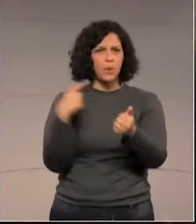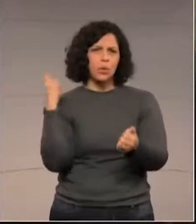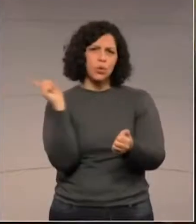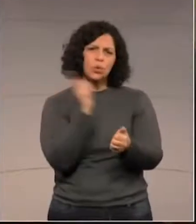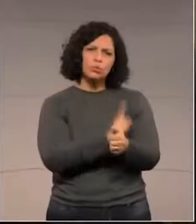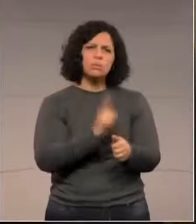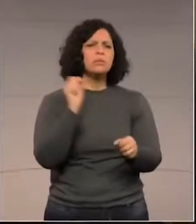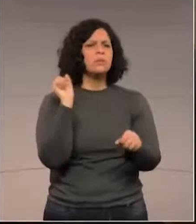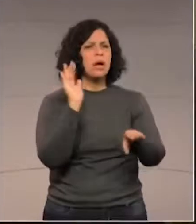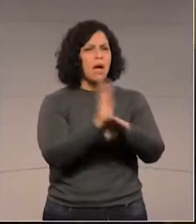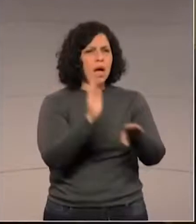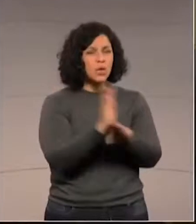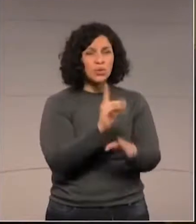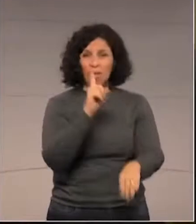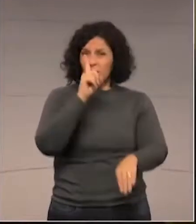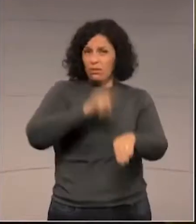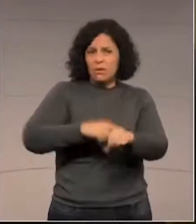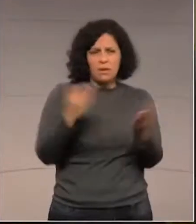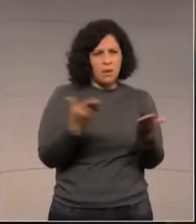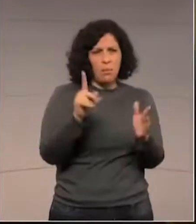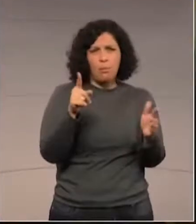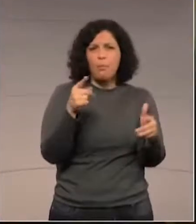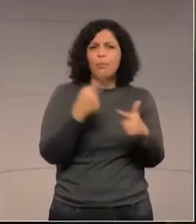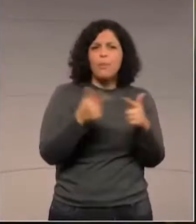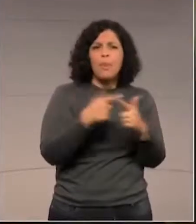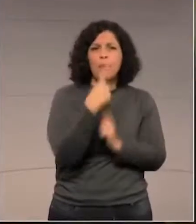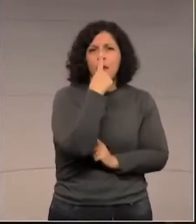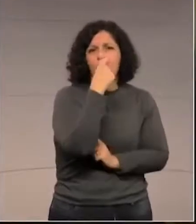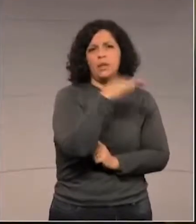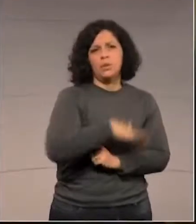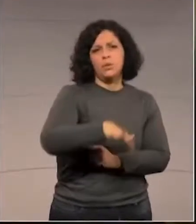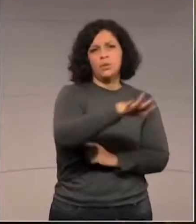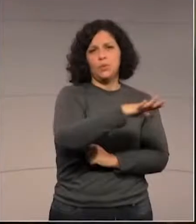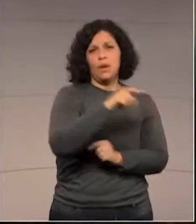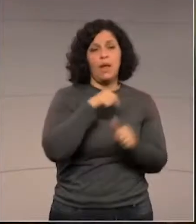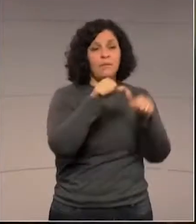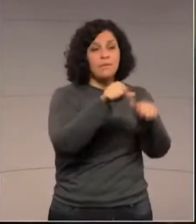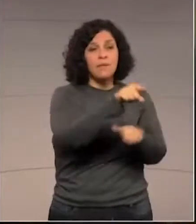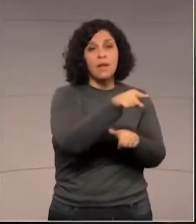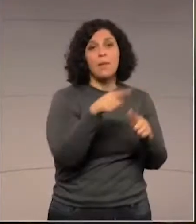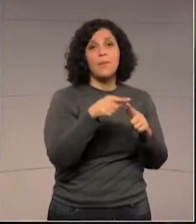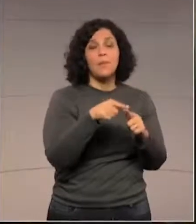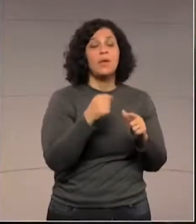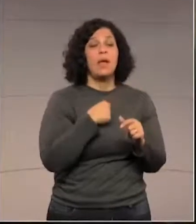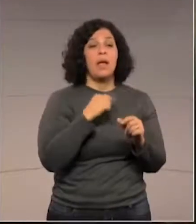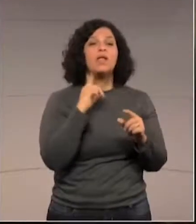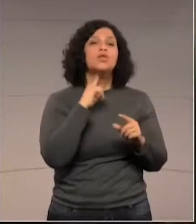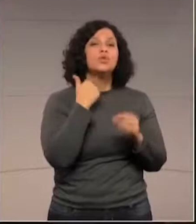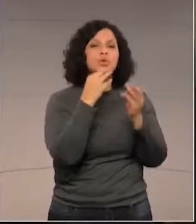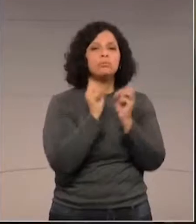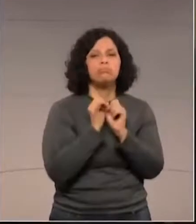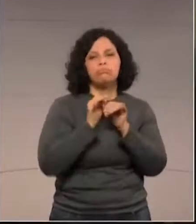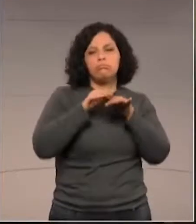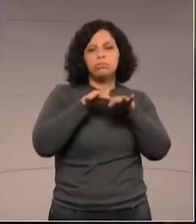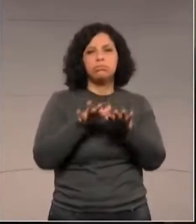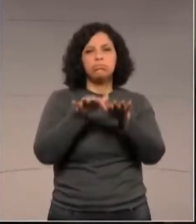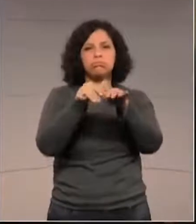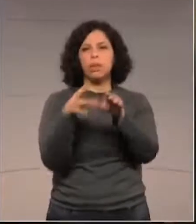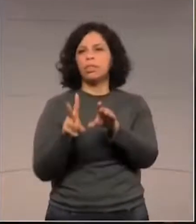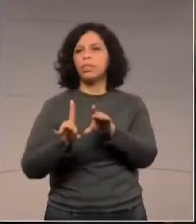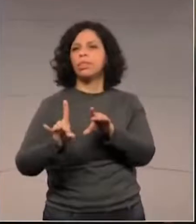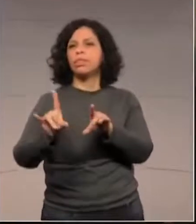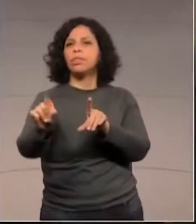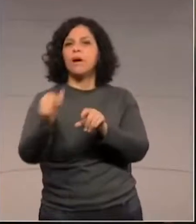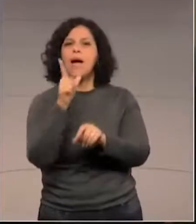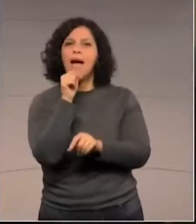imediata da questão dos resíduos. Dos resíduos que estão saindo para o mar e também dessa situação